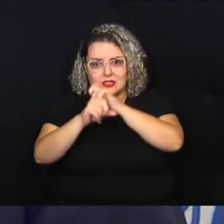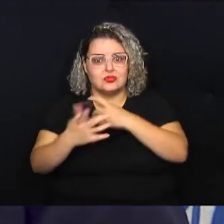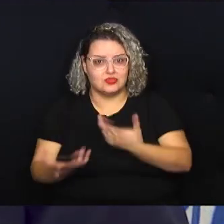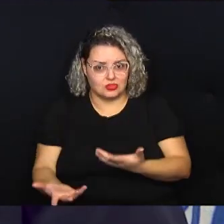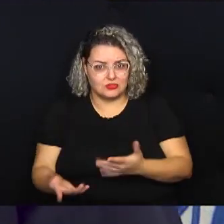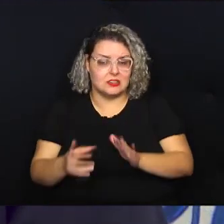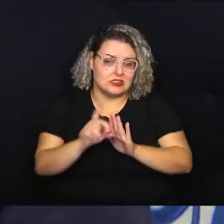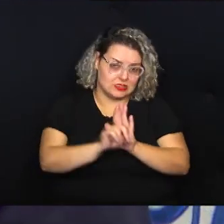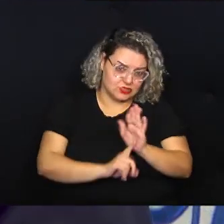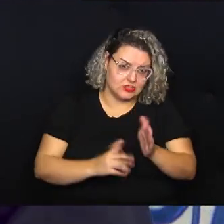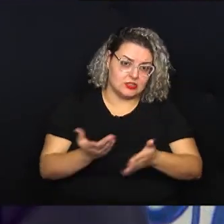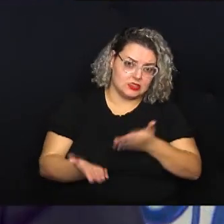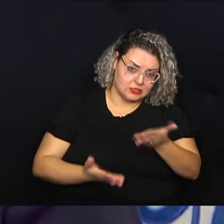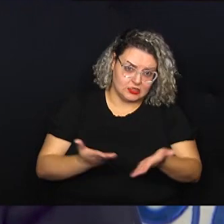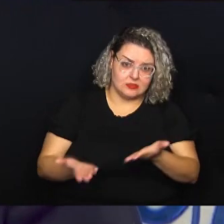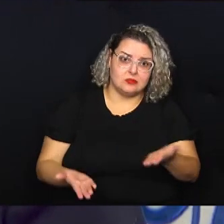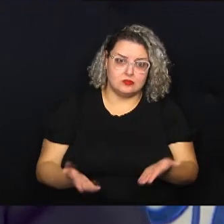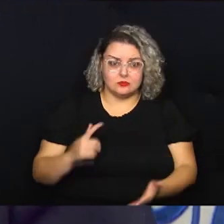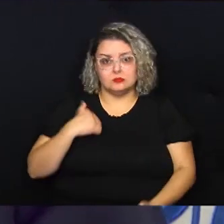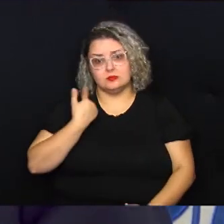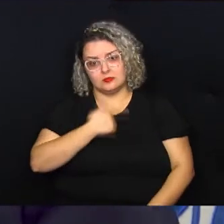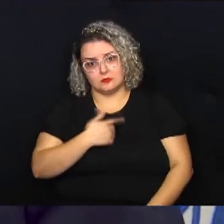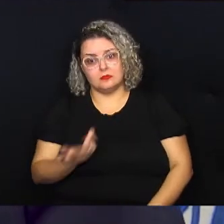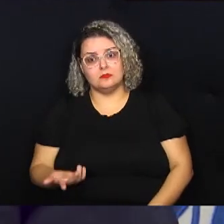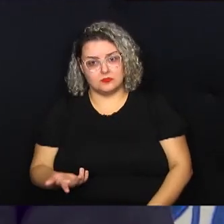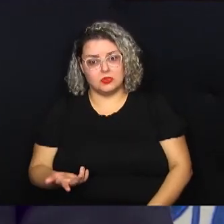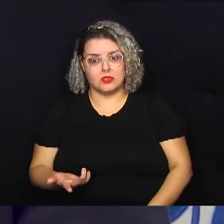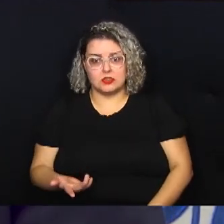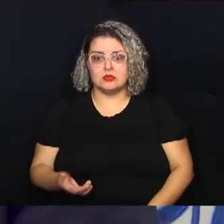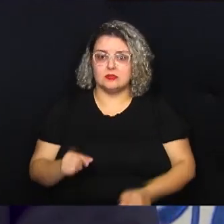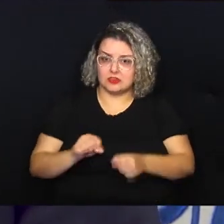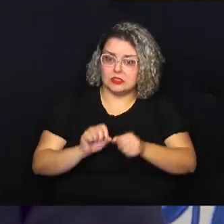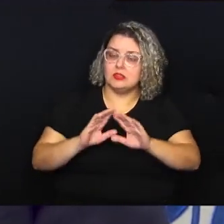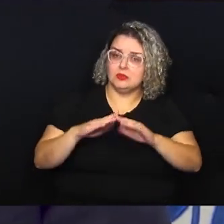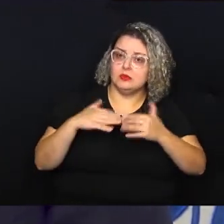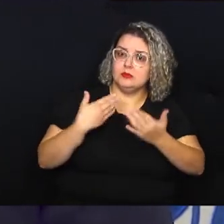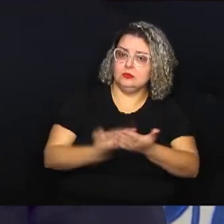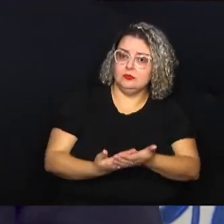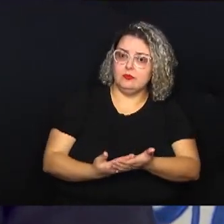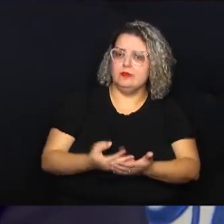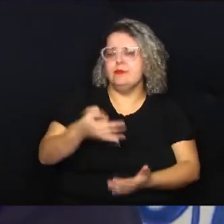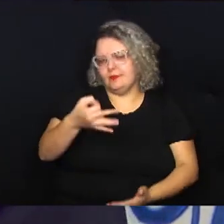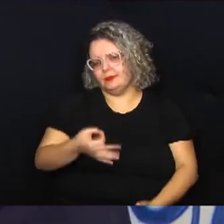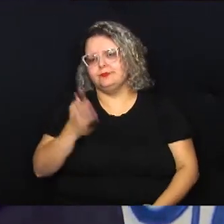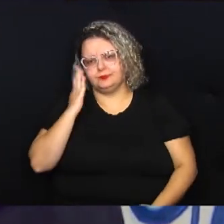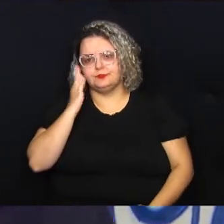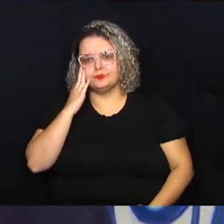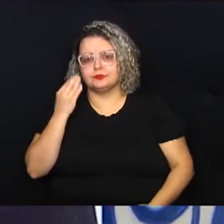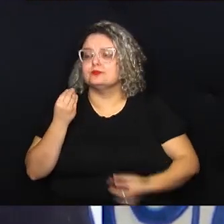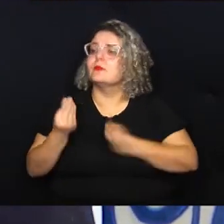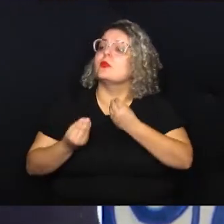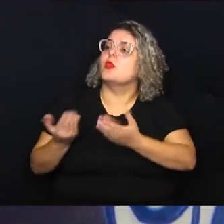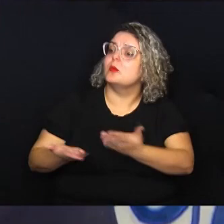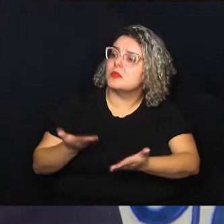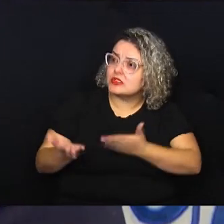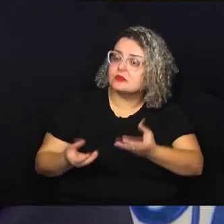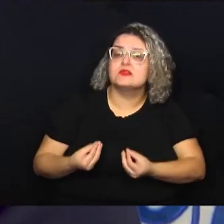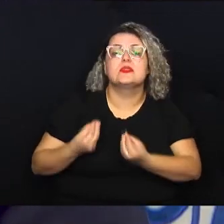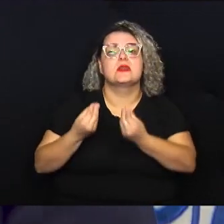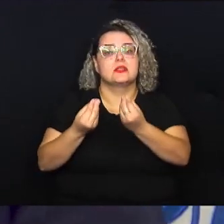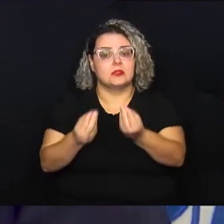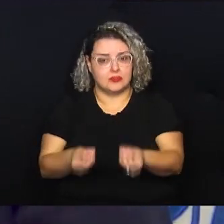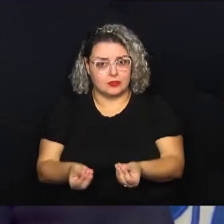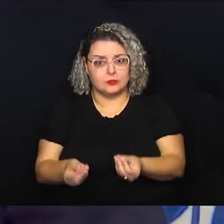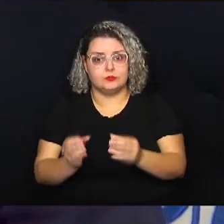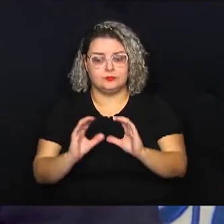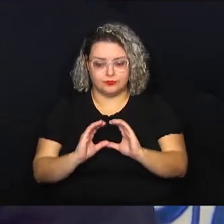direito, nesse serviço e nós estamos fazendo um requerimento para precisar como esse serviço tem sido oferecido para